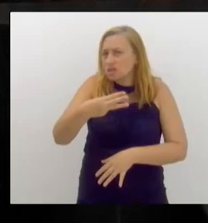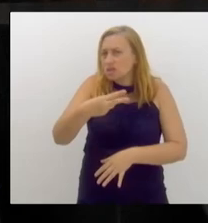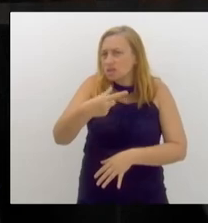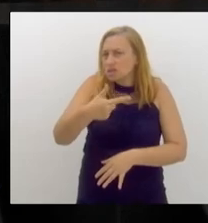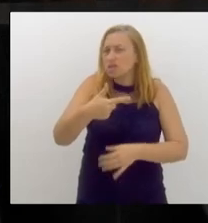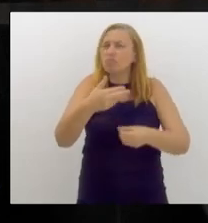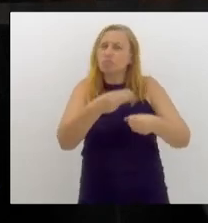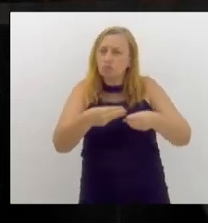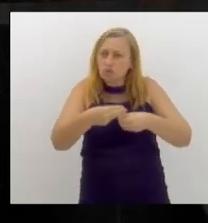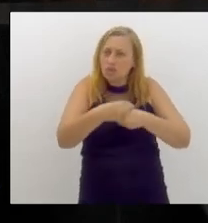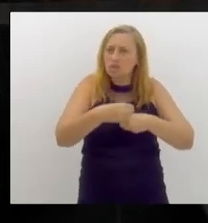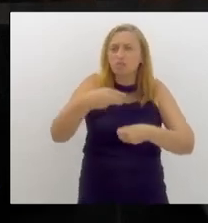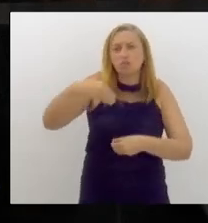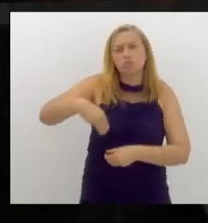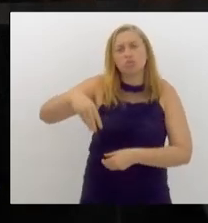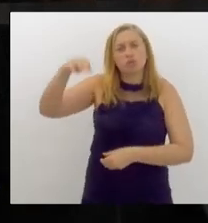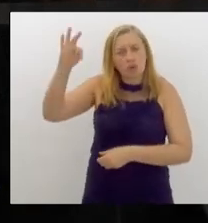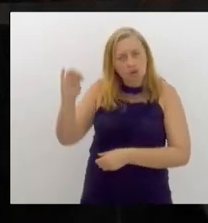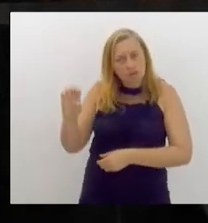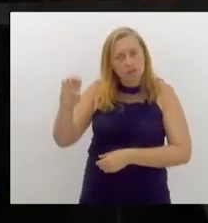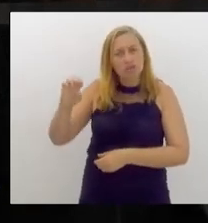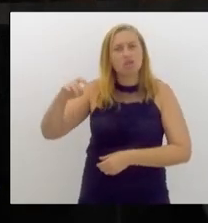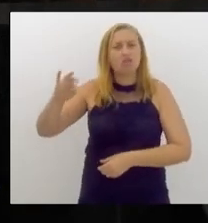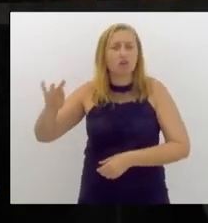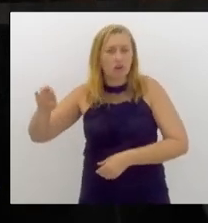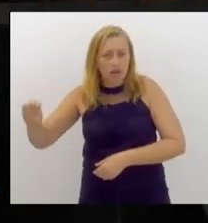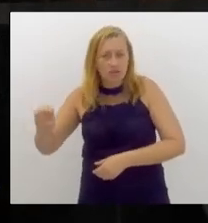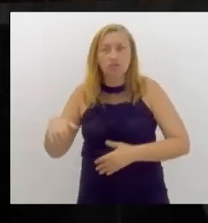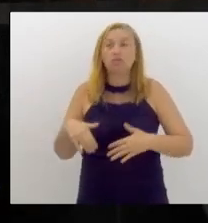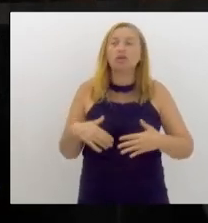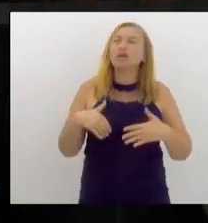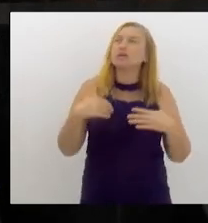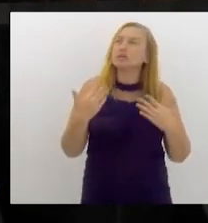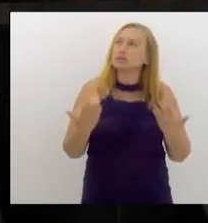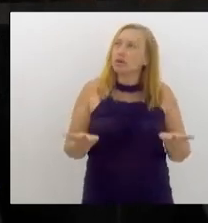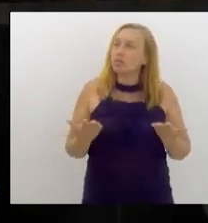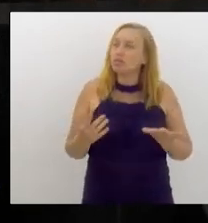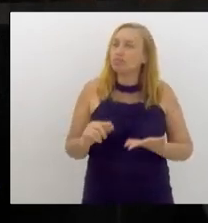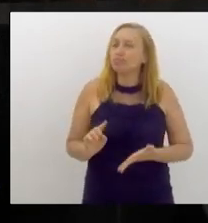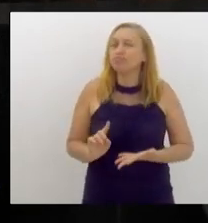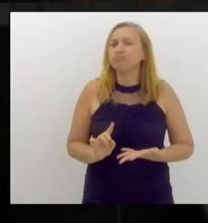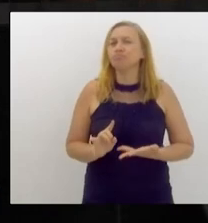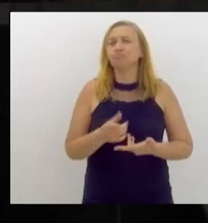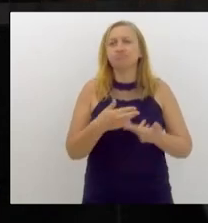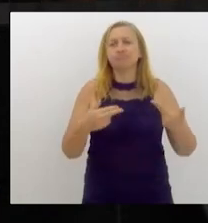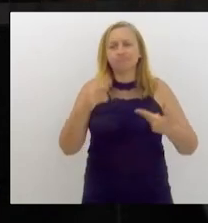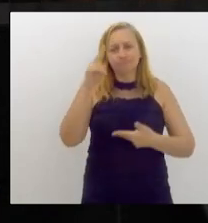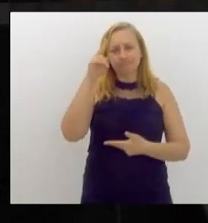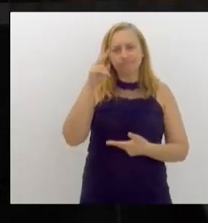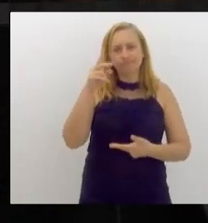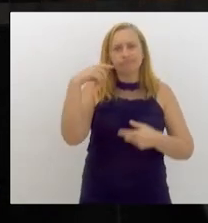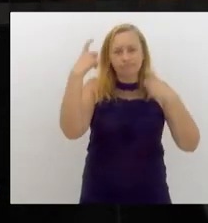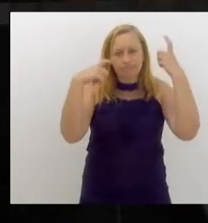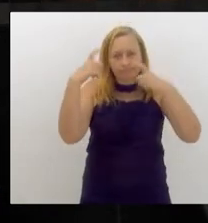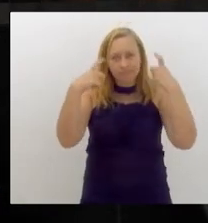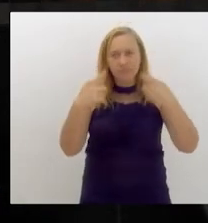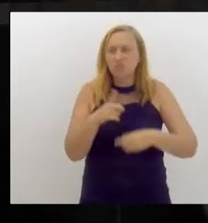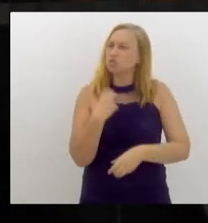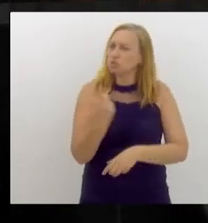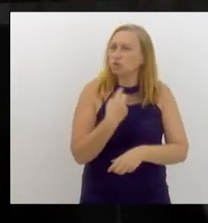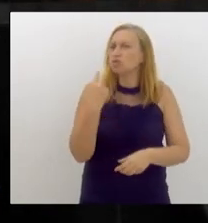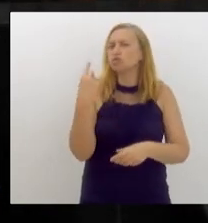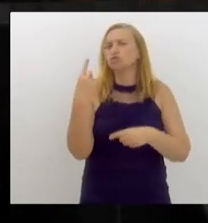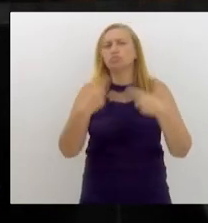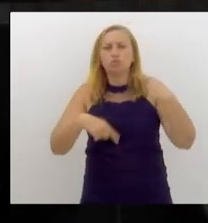Noroeste. Então, uma das preocupações que nós, políticos,